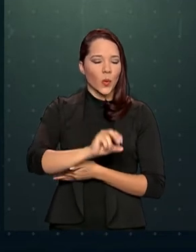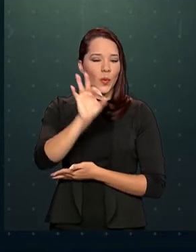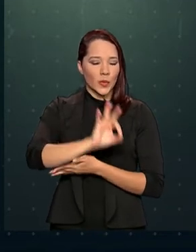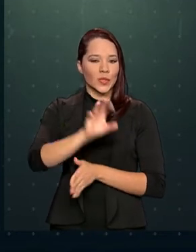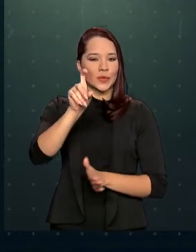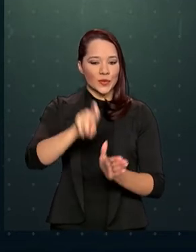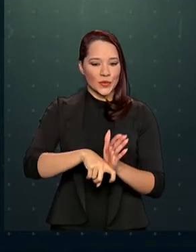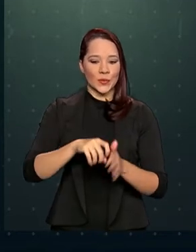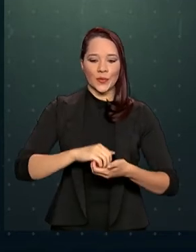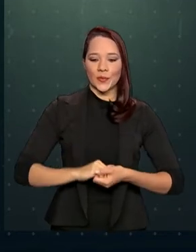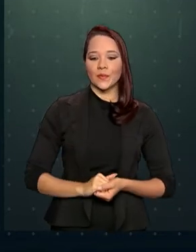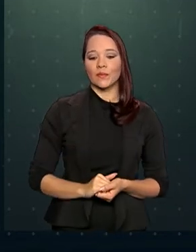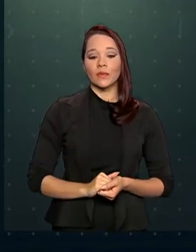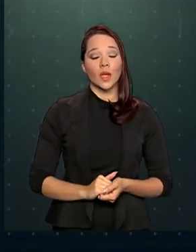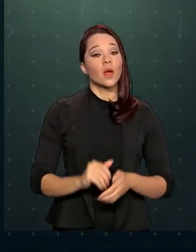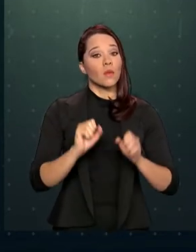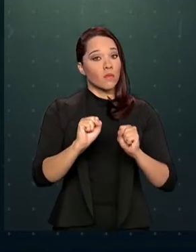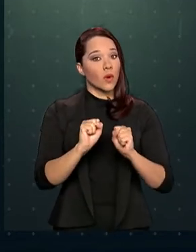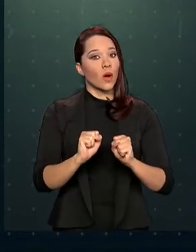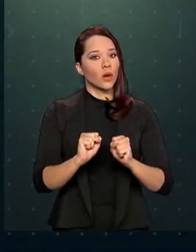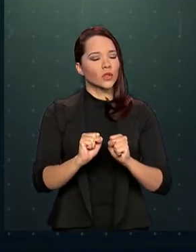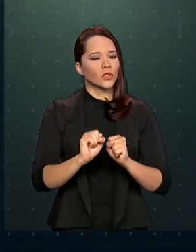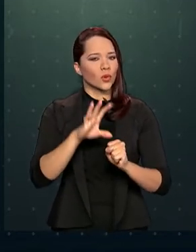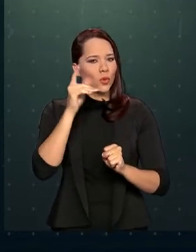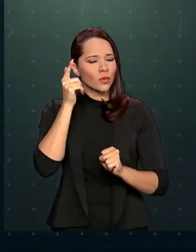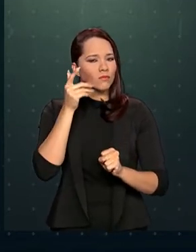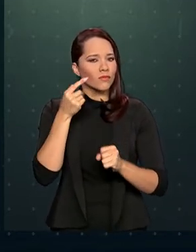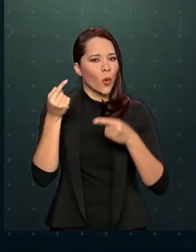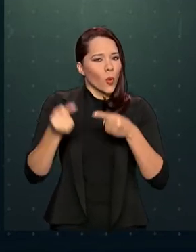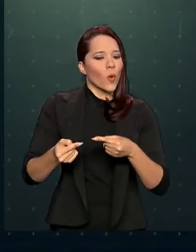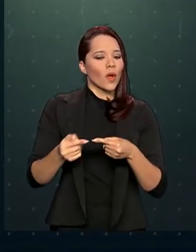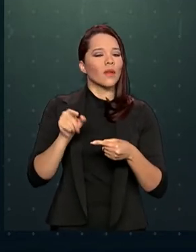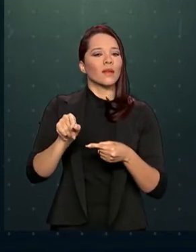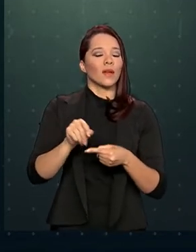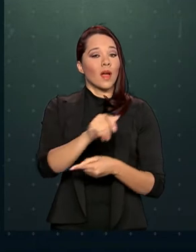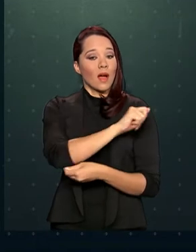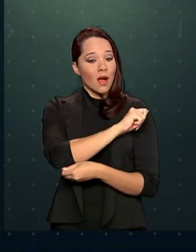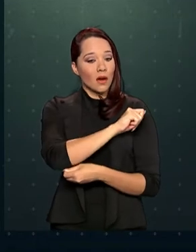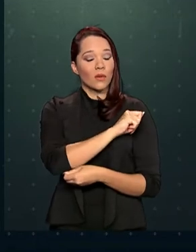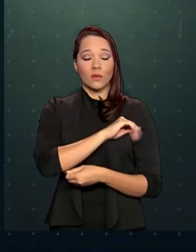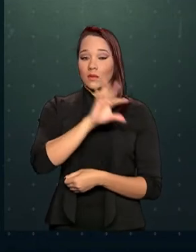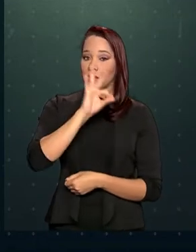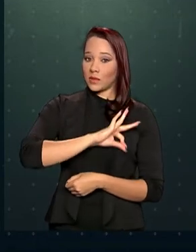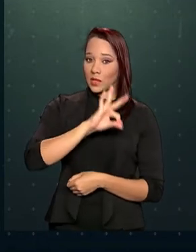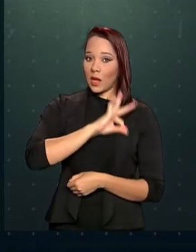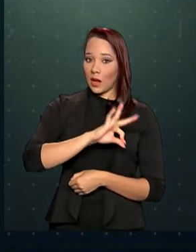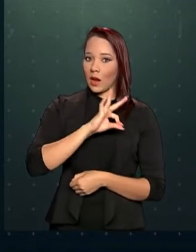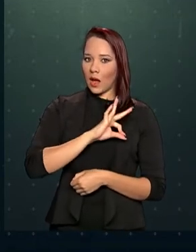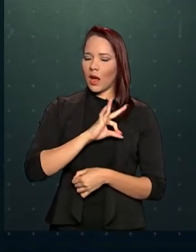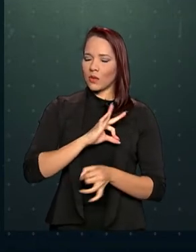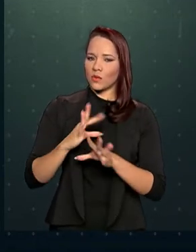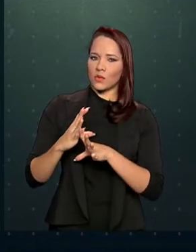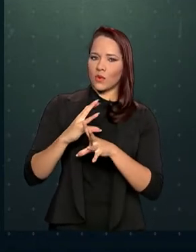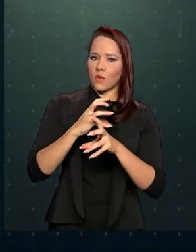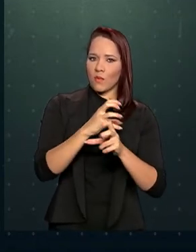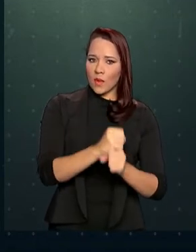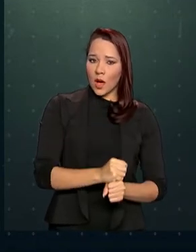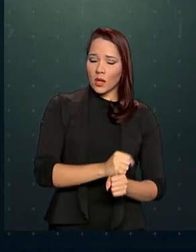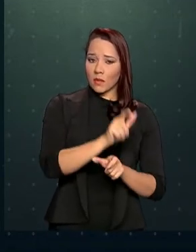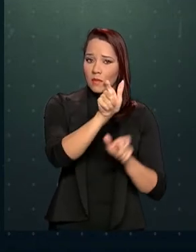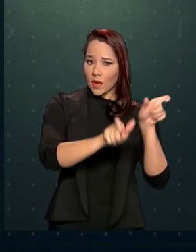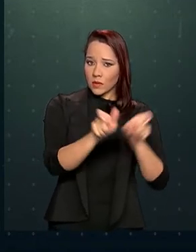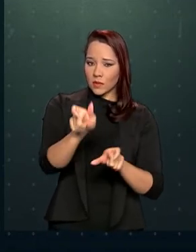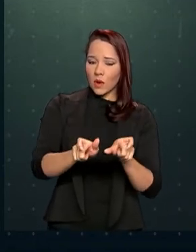mensalidades. Podem concorrer às bolsas integrais os estudantes com renda familiar bruta mensal por